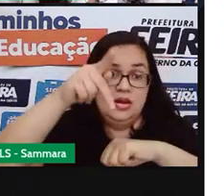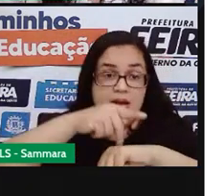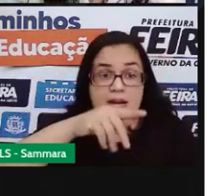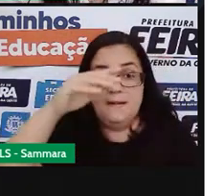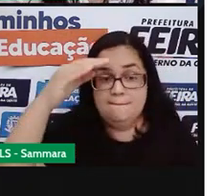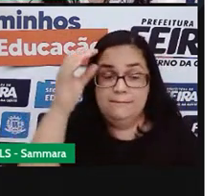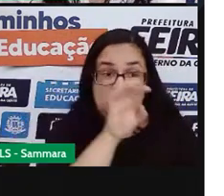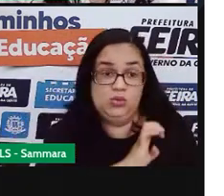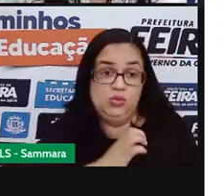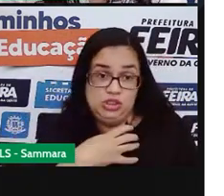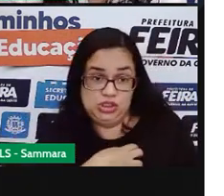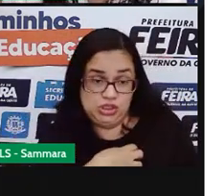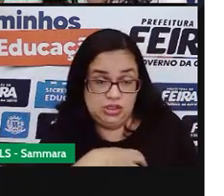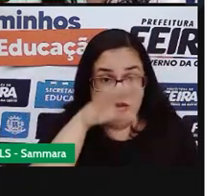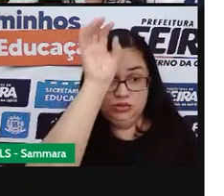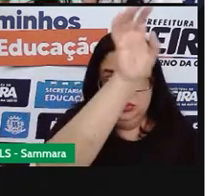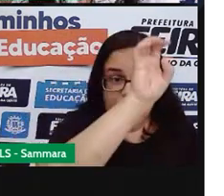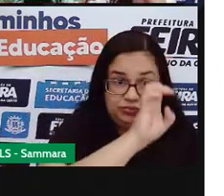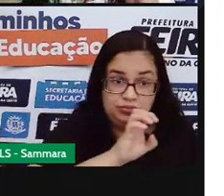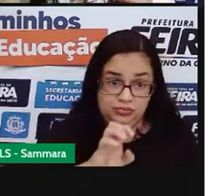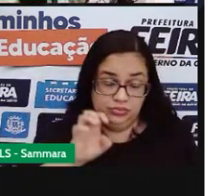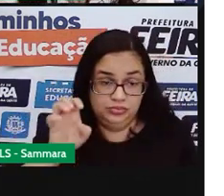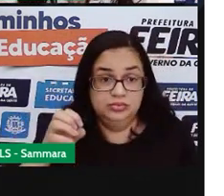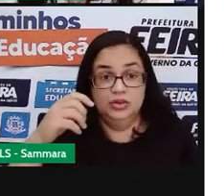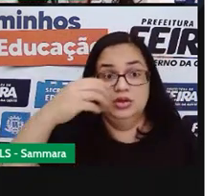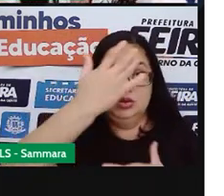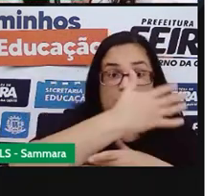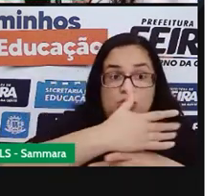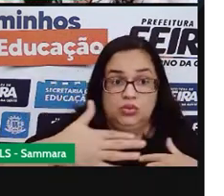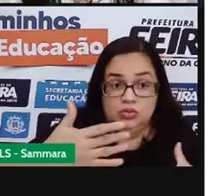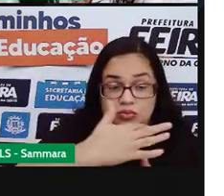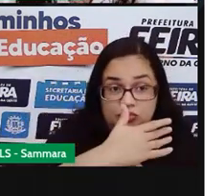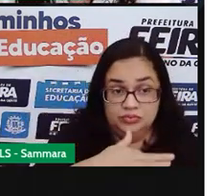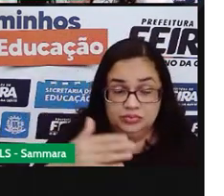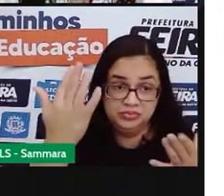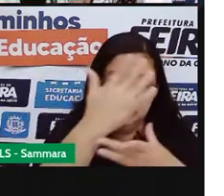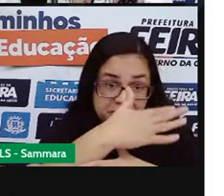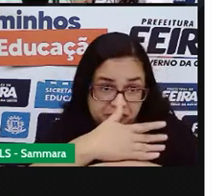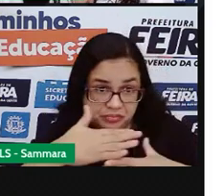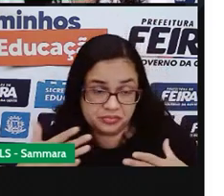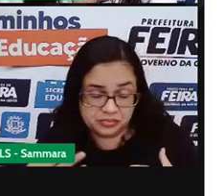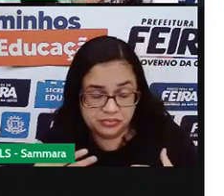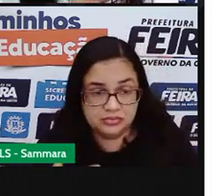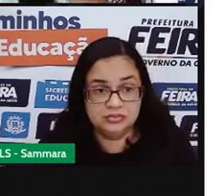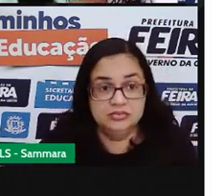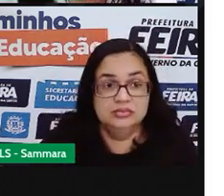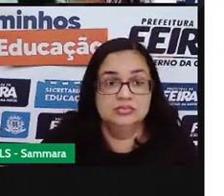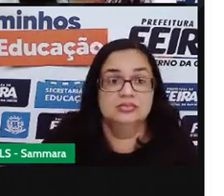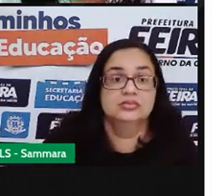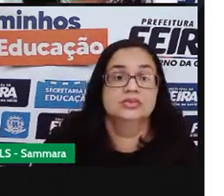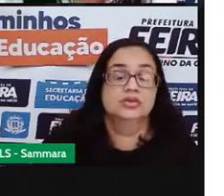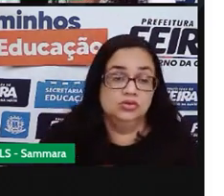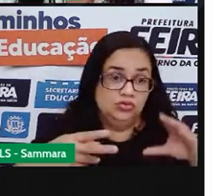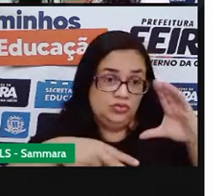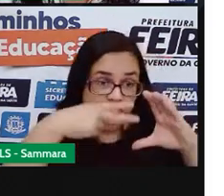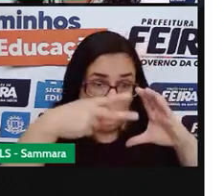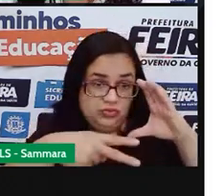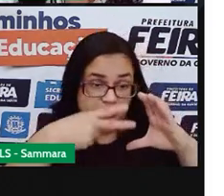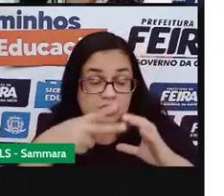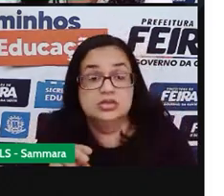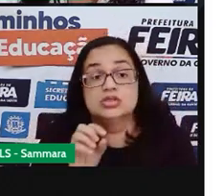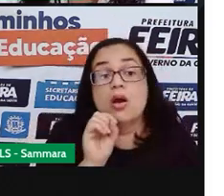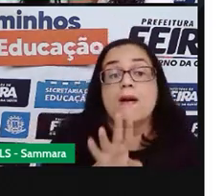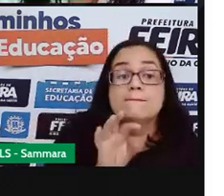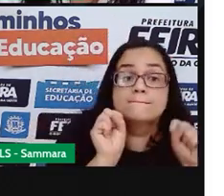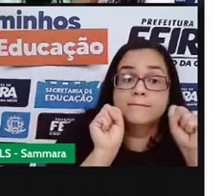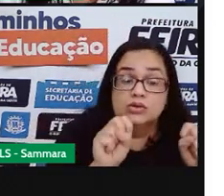o poder estadual toma conta do estado, o municipal da cidade, do município, e a Câmara de Vereadores só